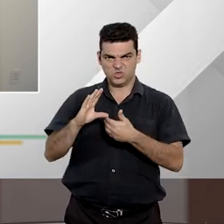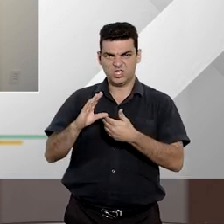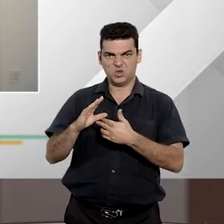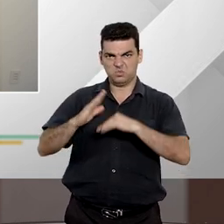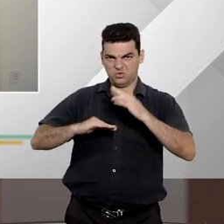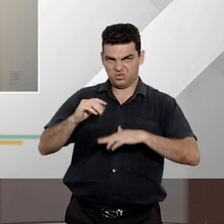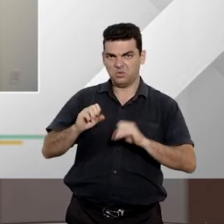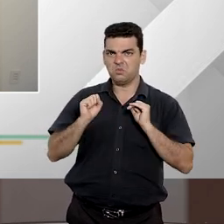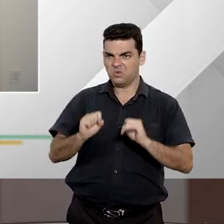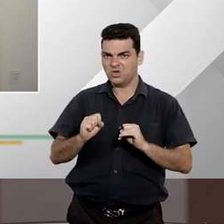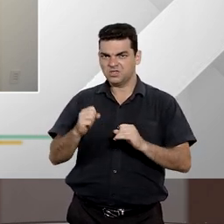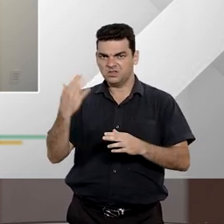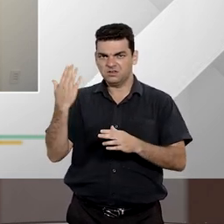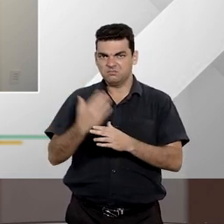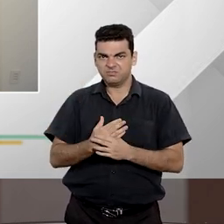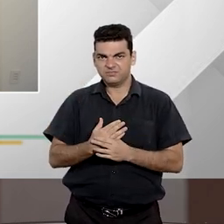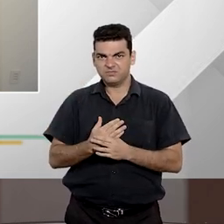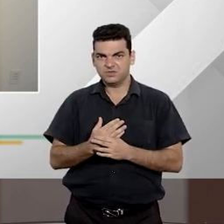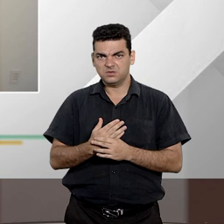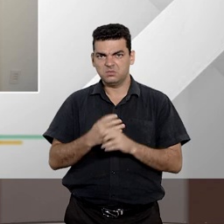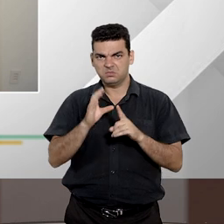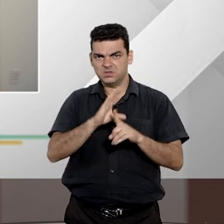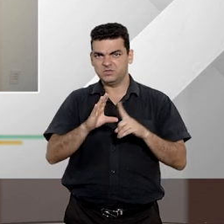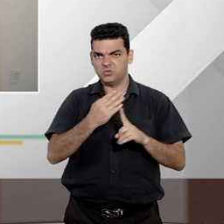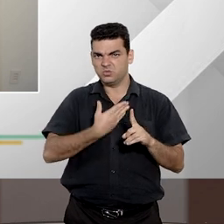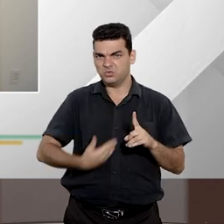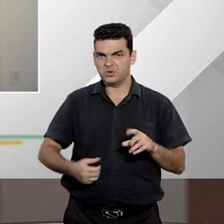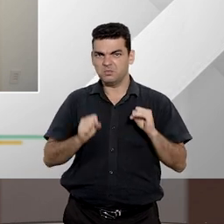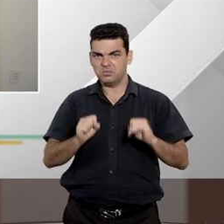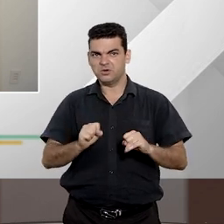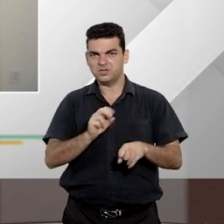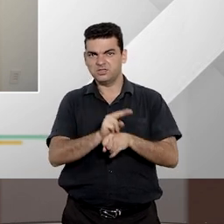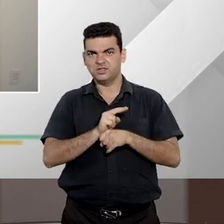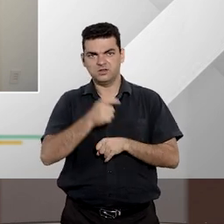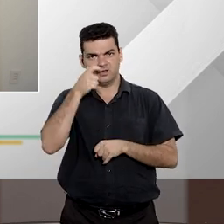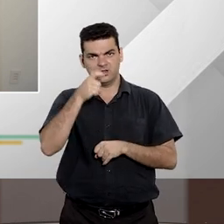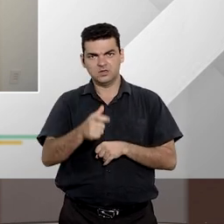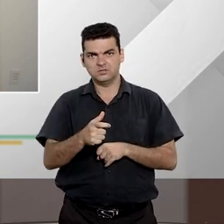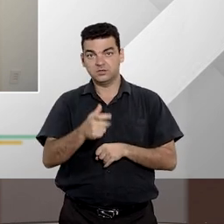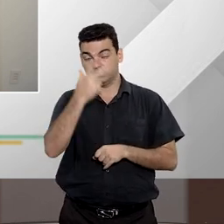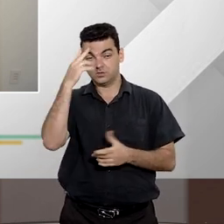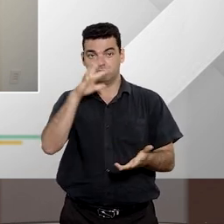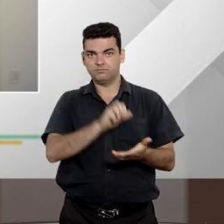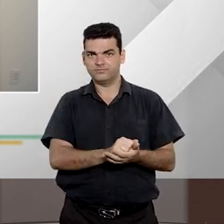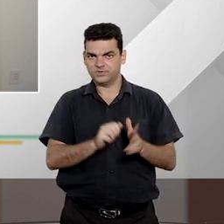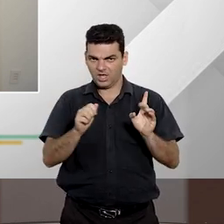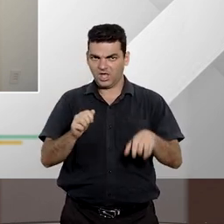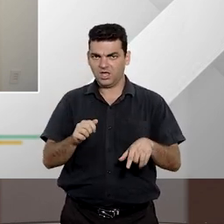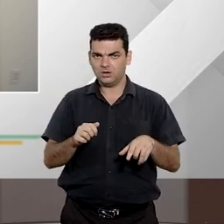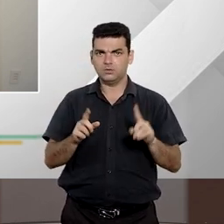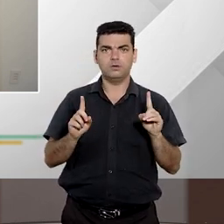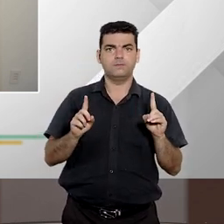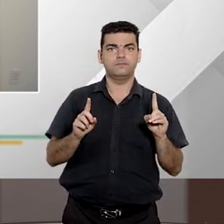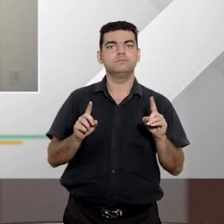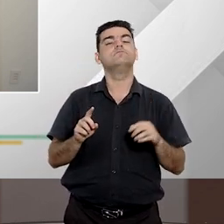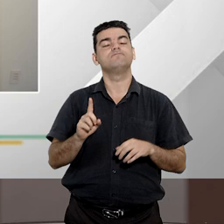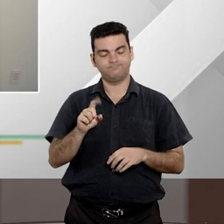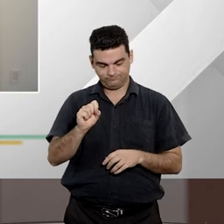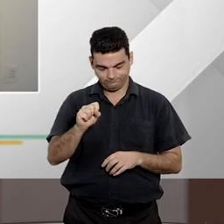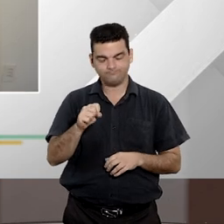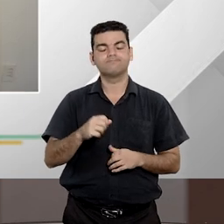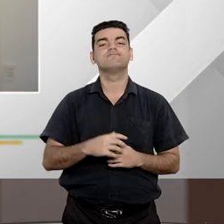legitimidade para ajuizar a ação civil pública na defesa dos próprios inscritos? Ah, sim, sim.